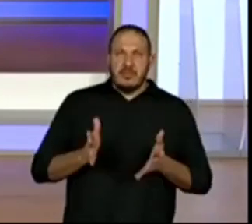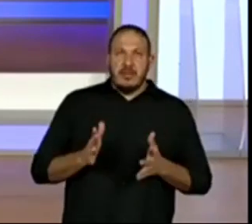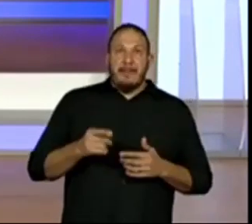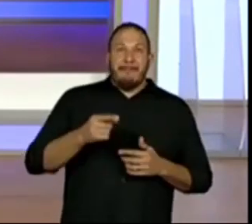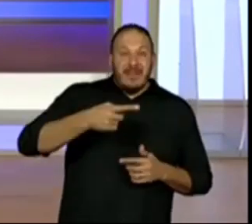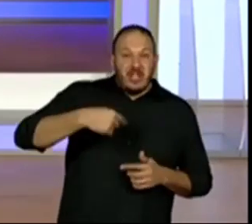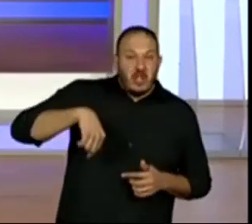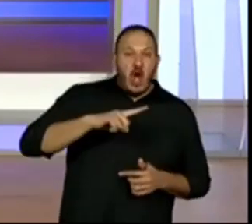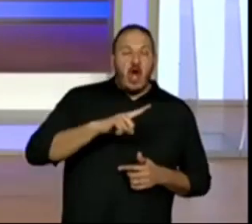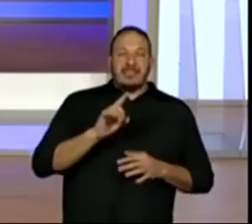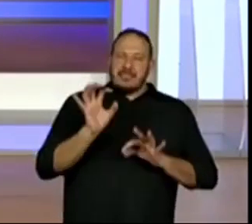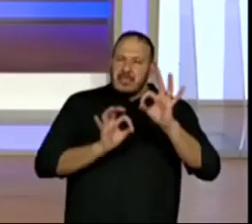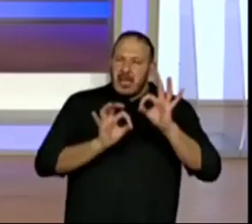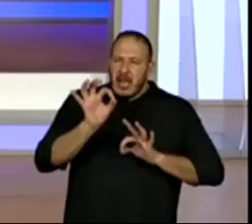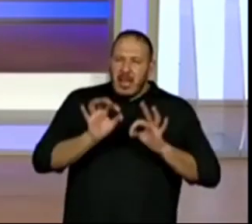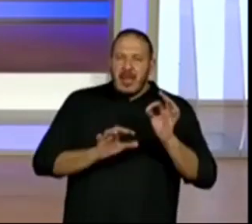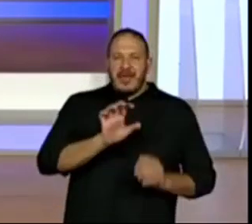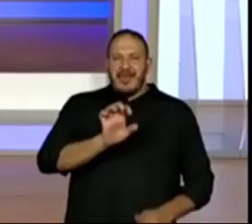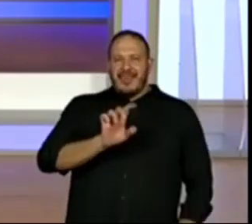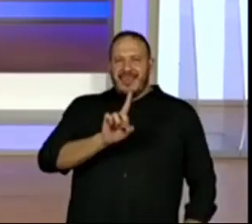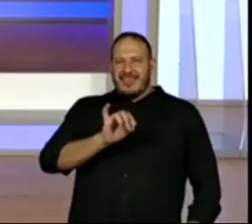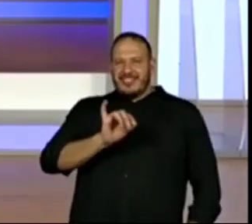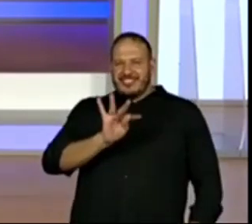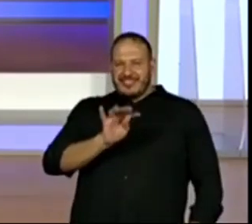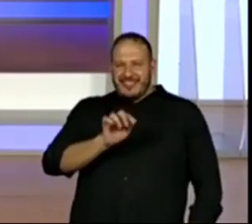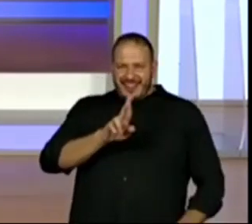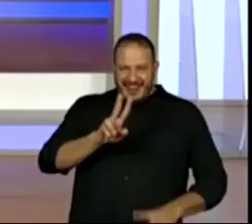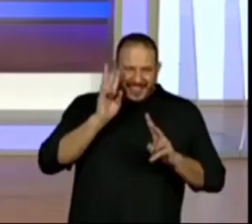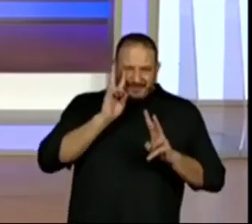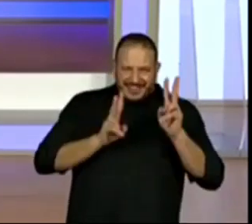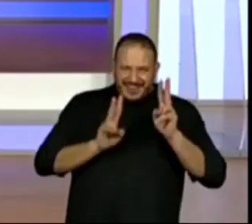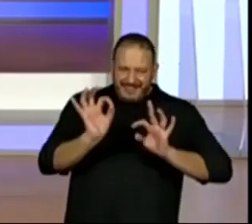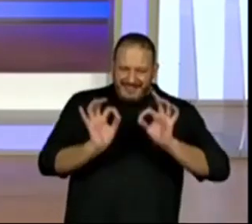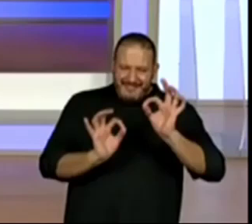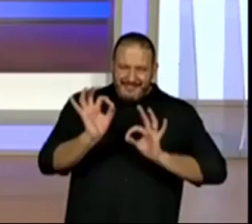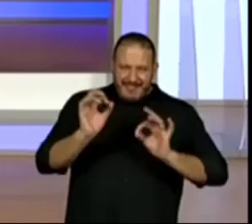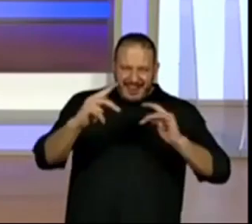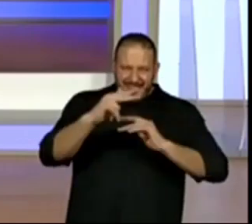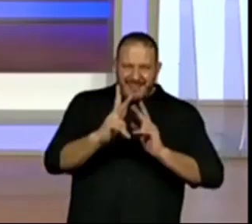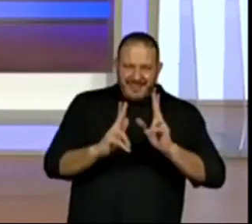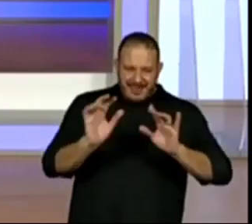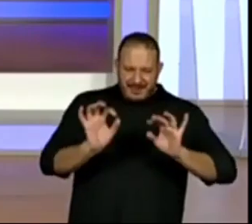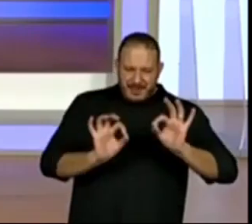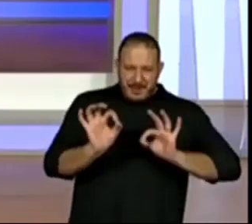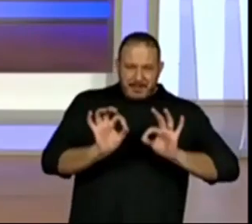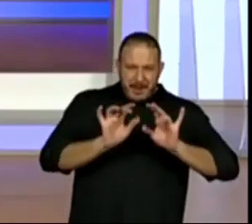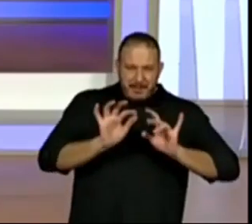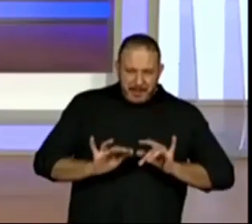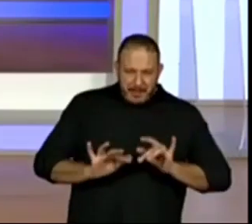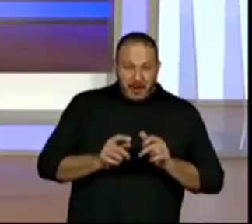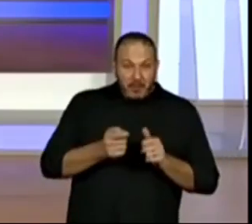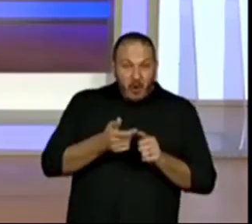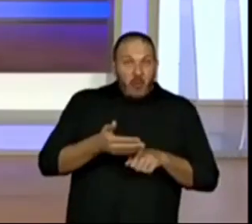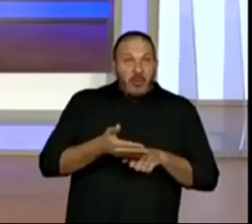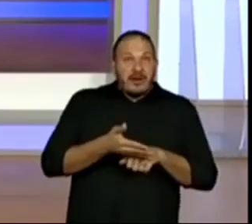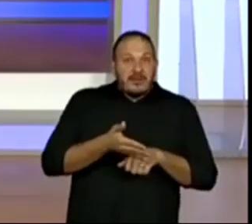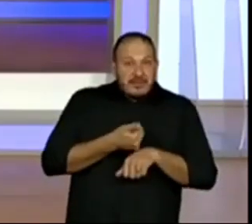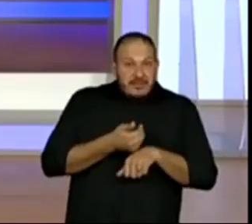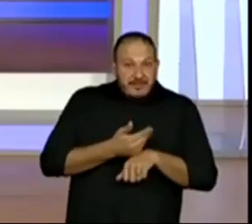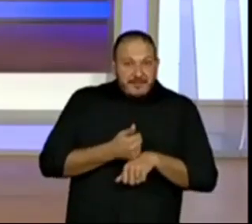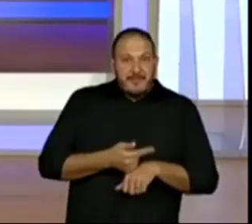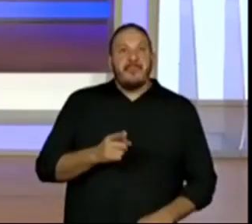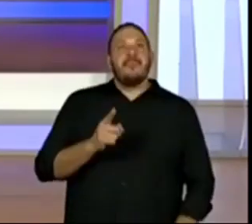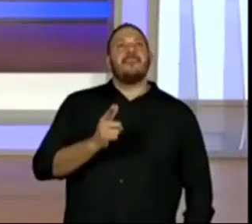Para nós editarmos, a gente tem que seguir agora o legal. Antes de começar a escrever, nós temos que